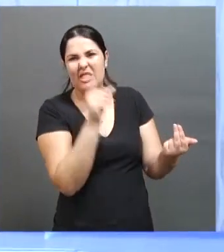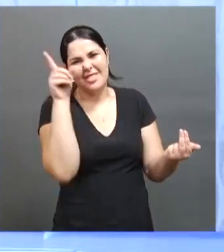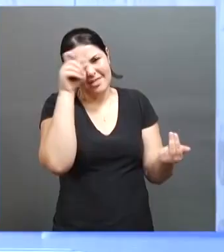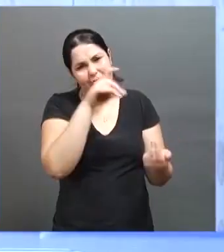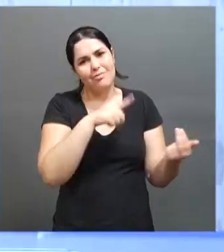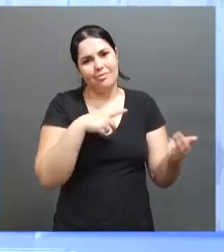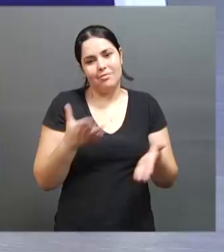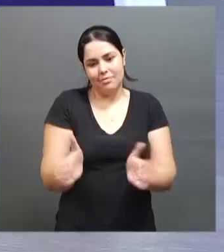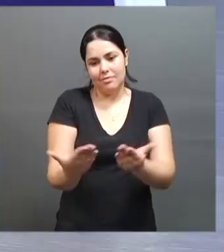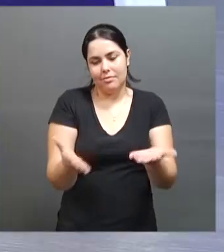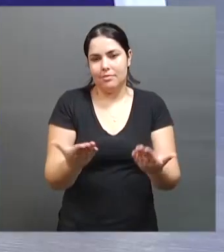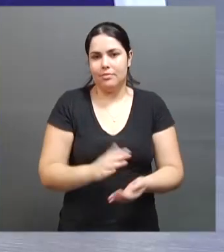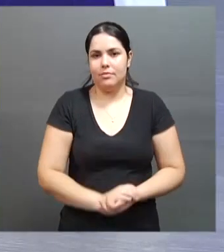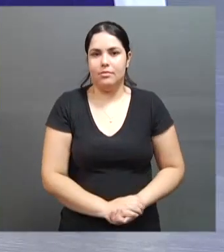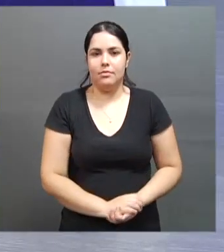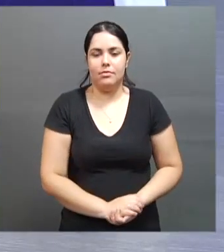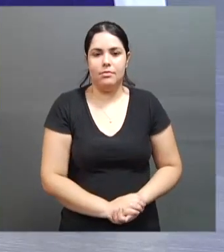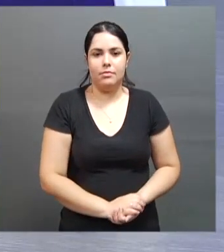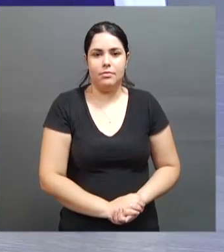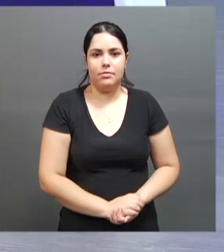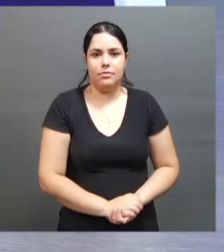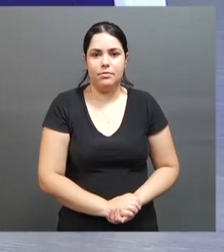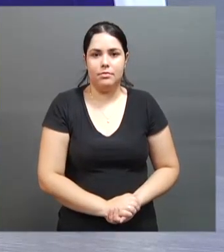incentivo. Então,